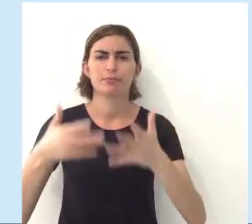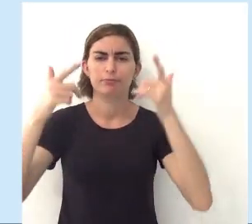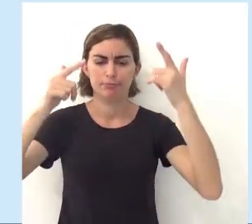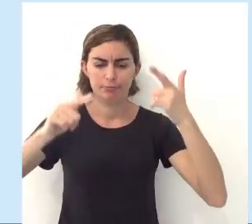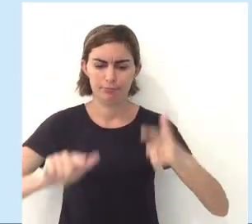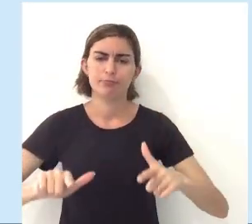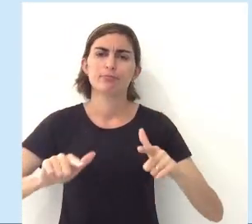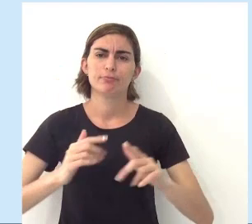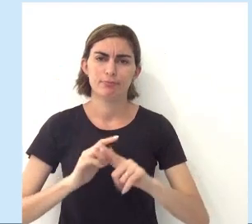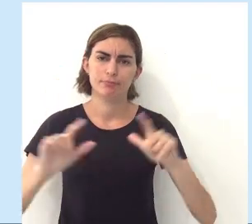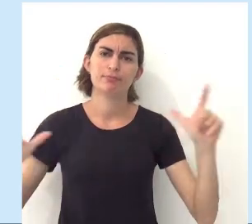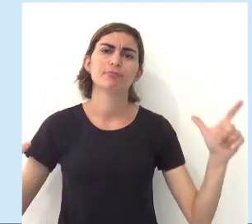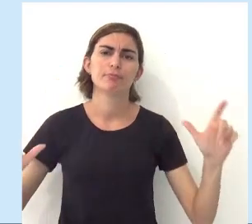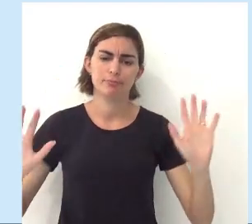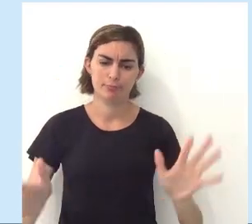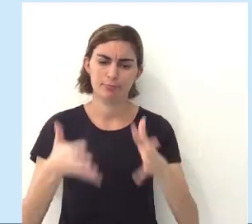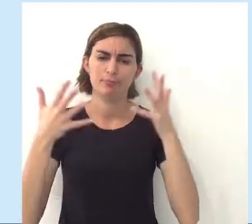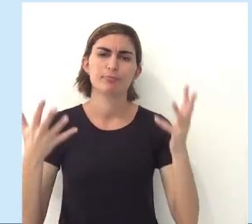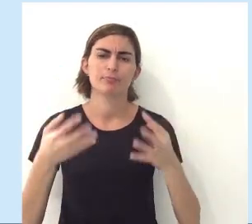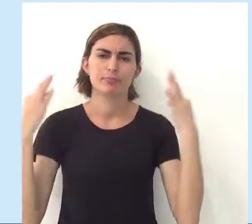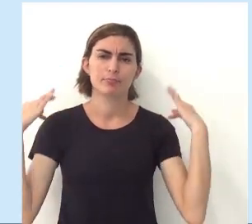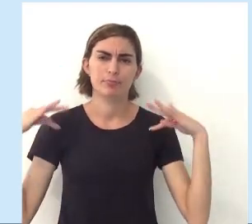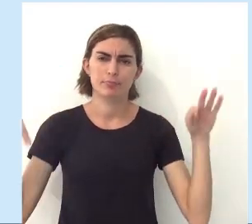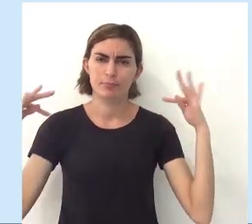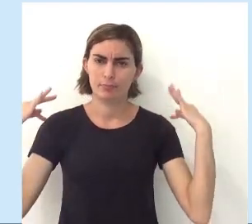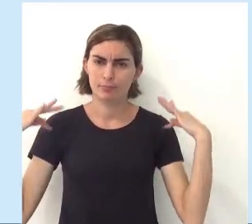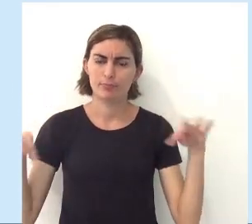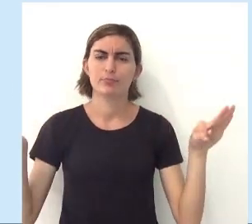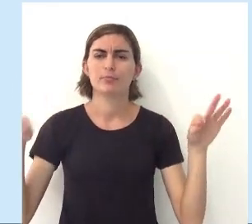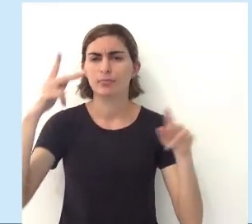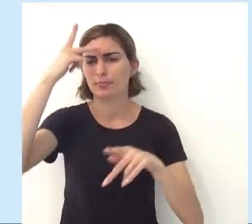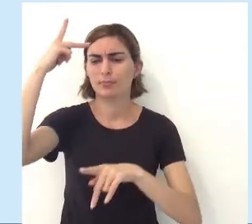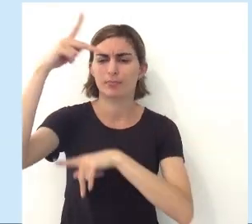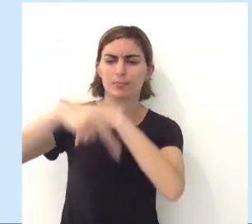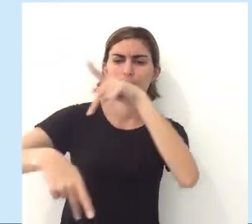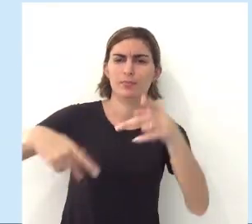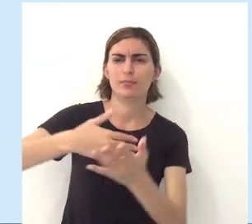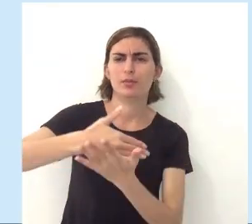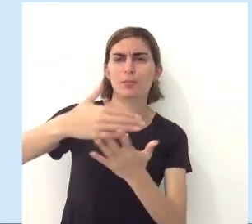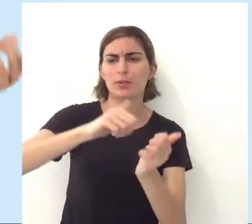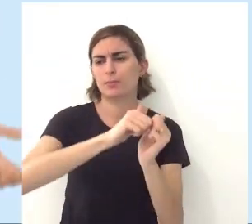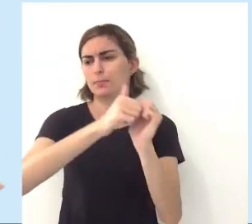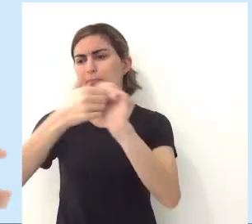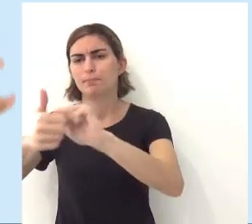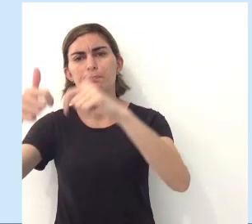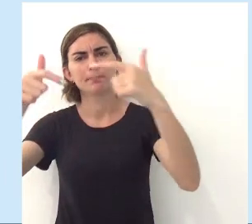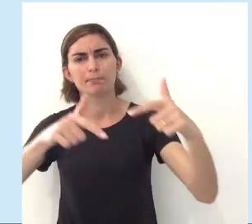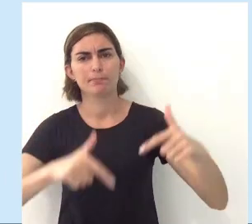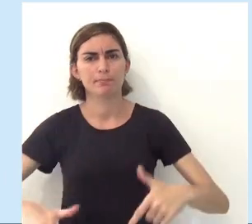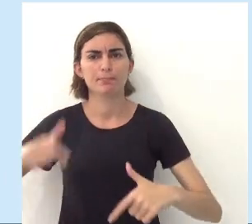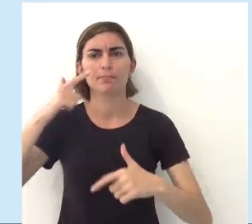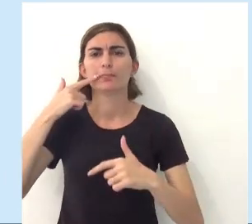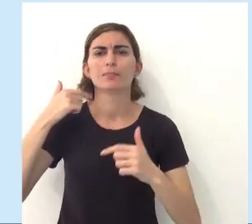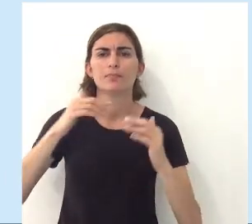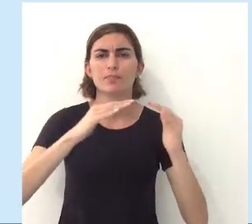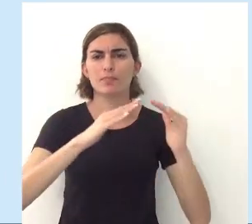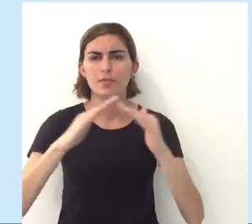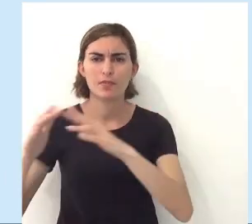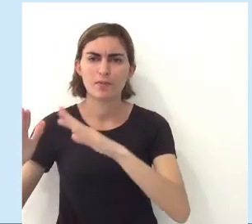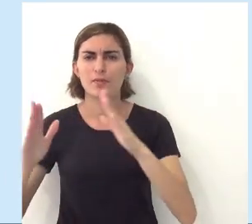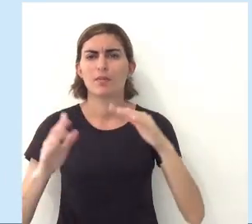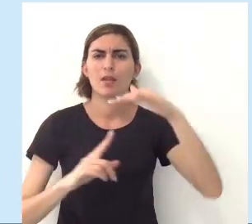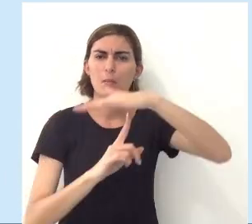promover um ambiente com maior incentivo turístico, tá, as pessoas começam a se adaptar àquele ambiente,